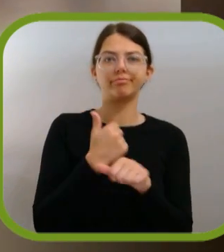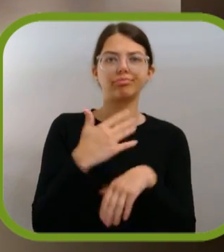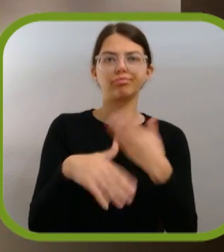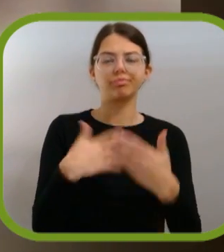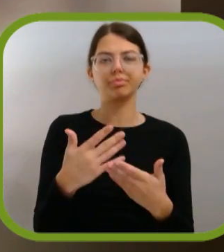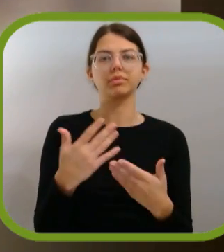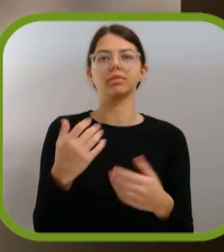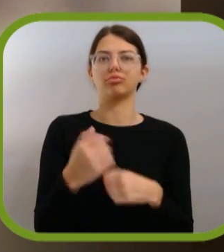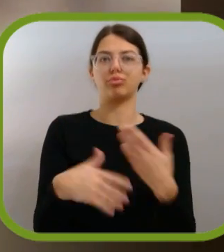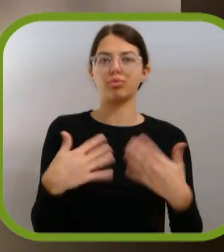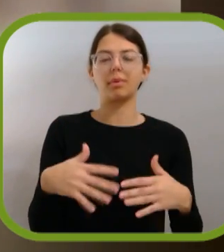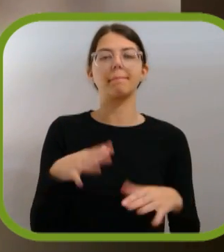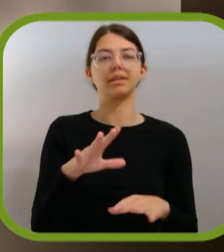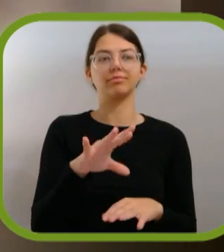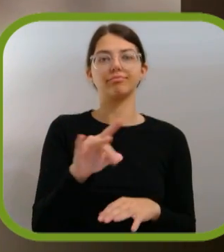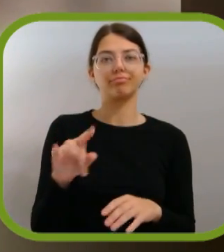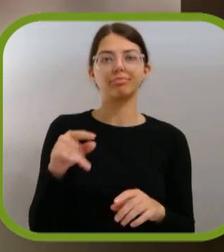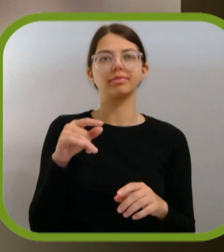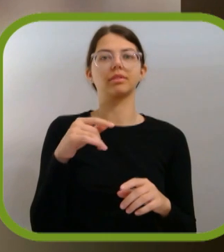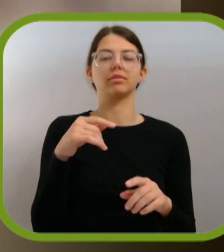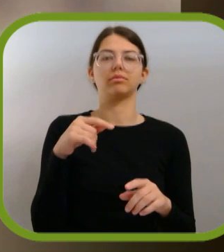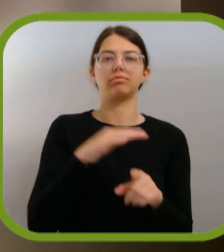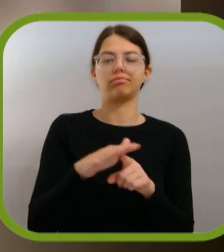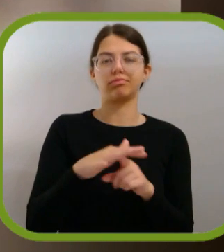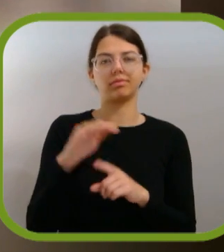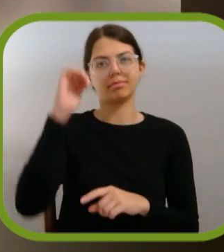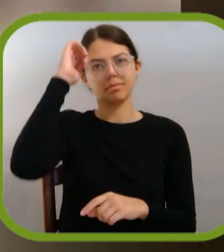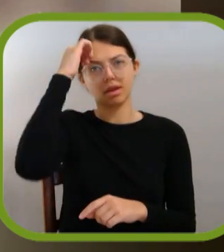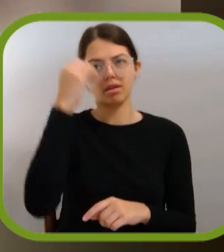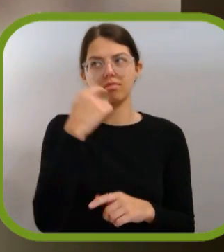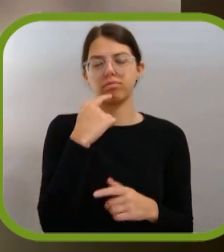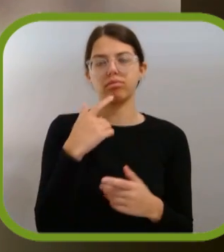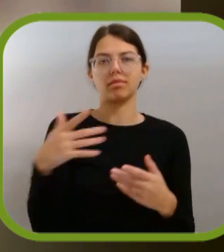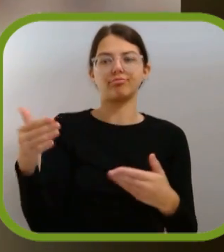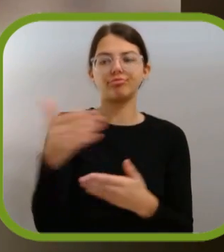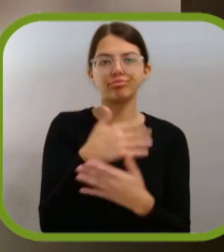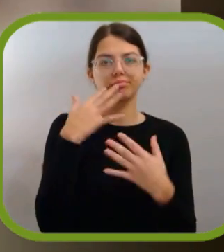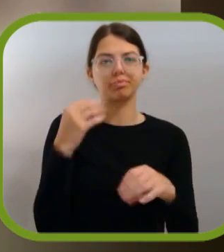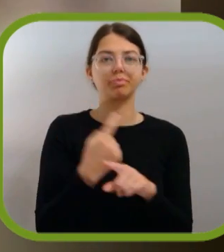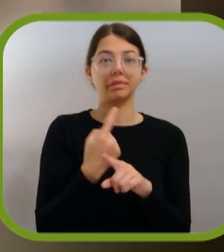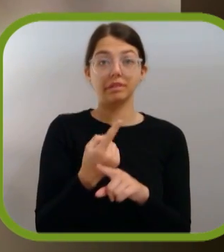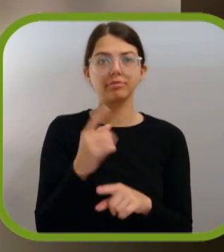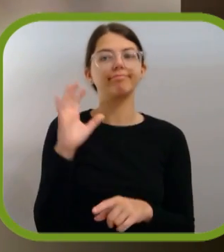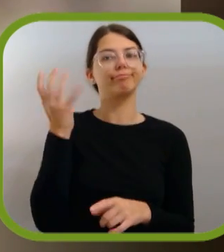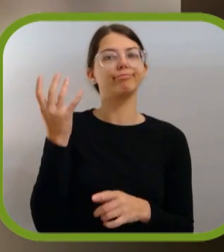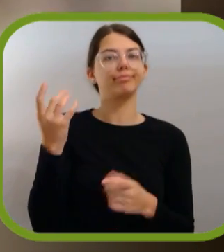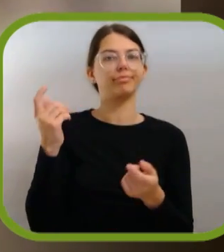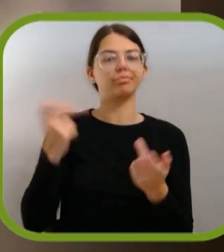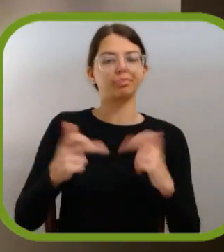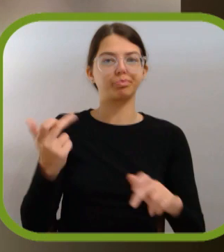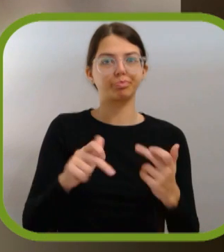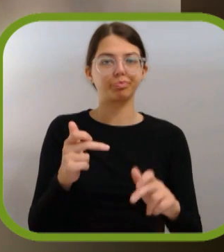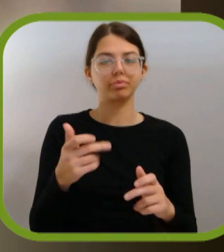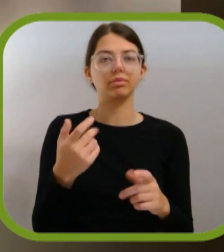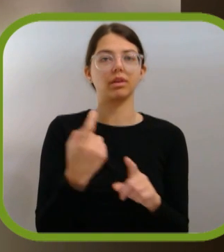atividades com maior impacto no território e degradação de recursos. Com a intensificação de fenómenos associados às alterações